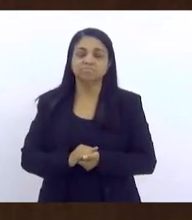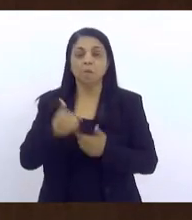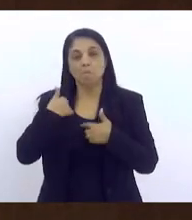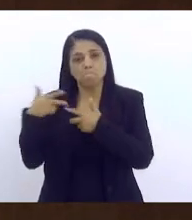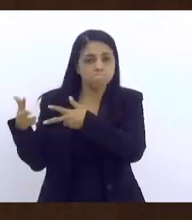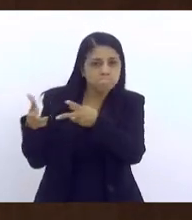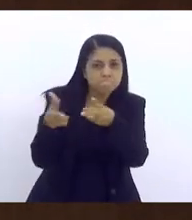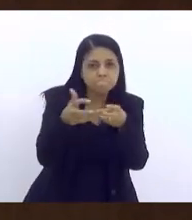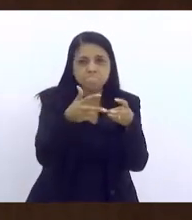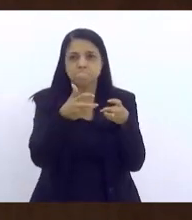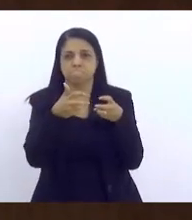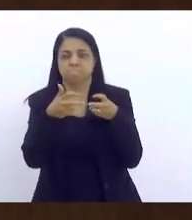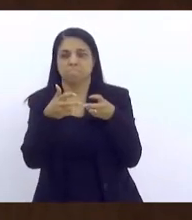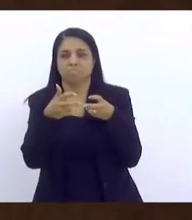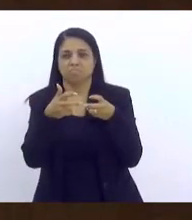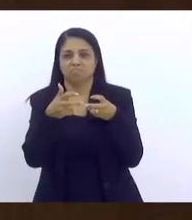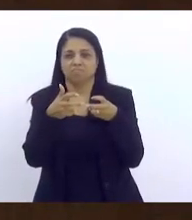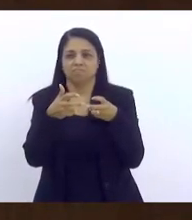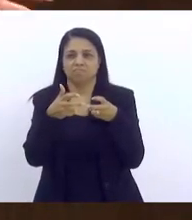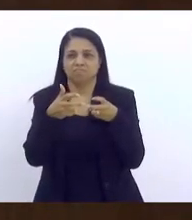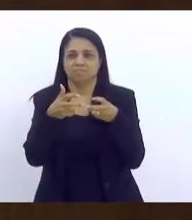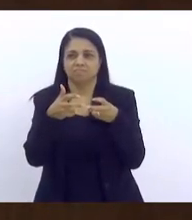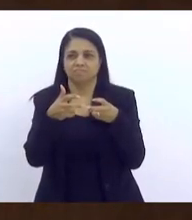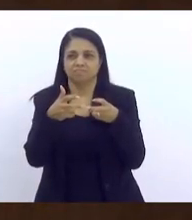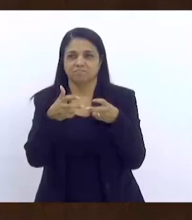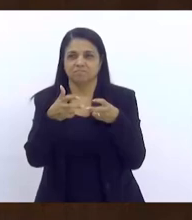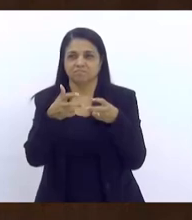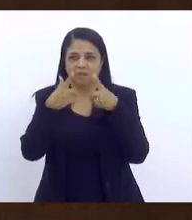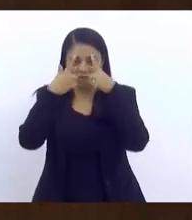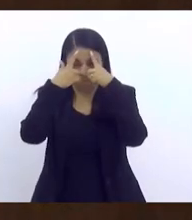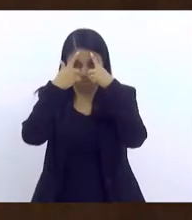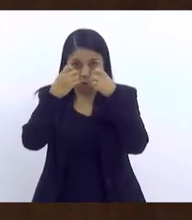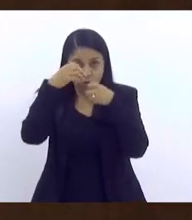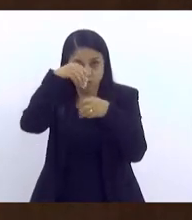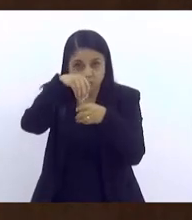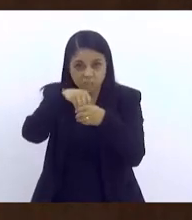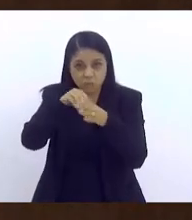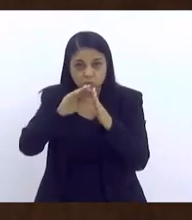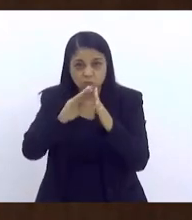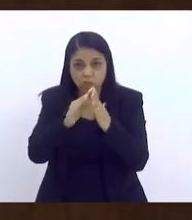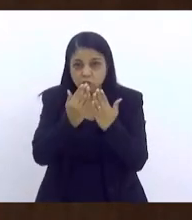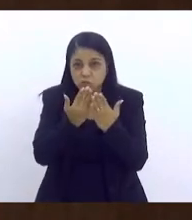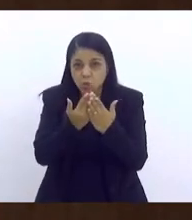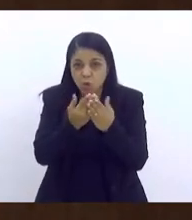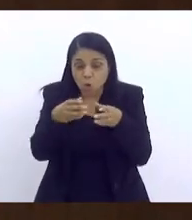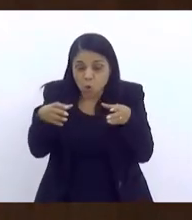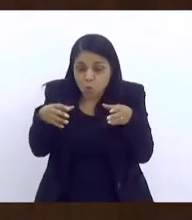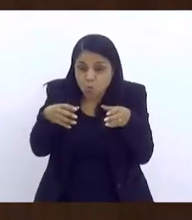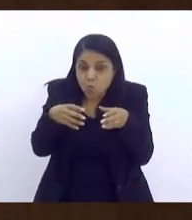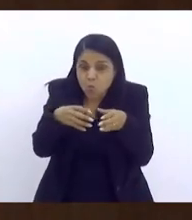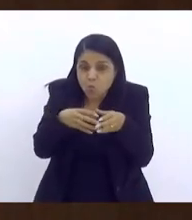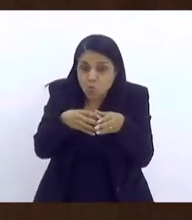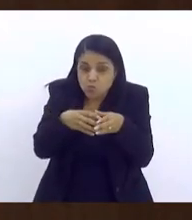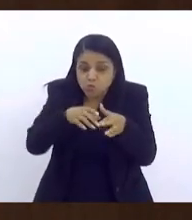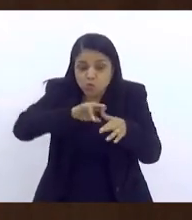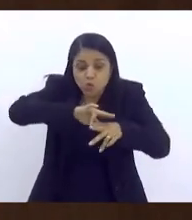assim, que o que está de violência na escola é um conjunto de coisas.